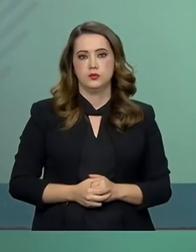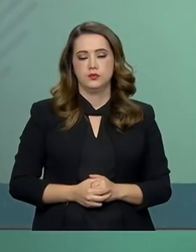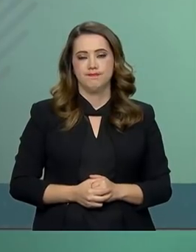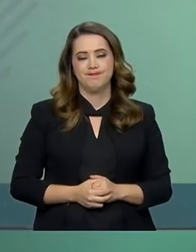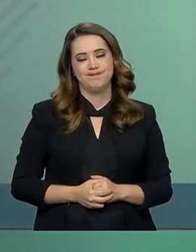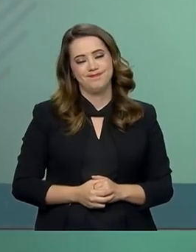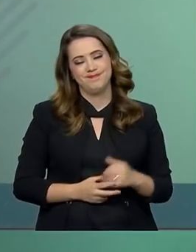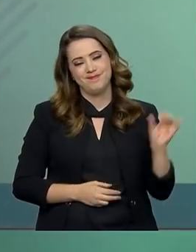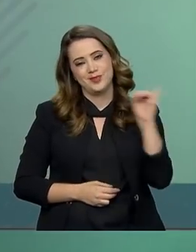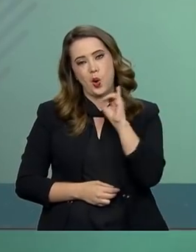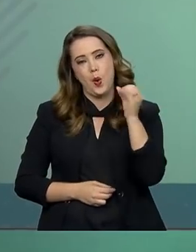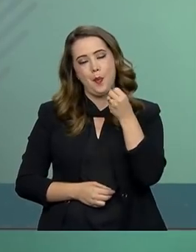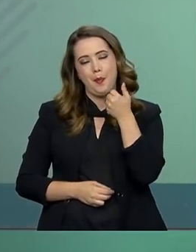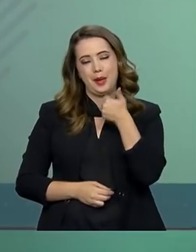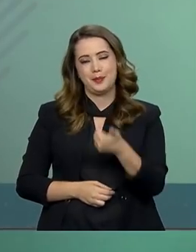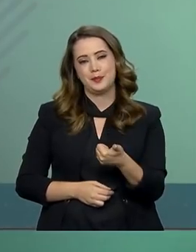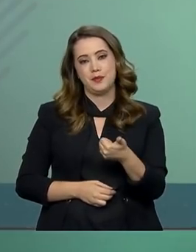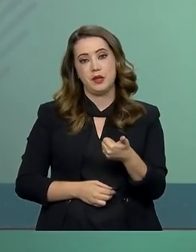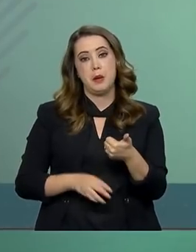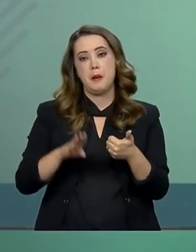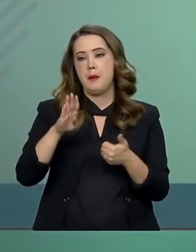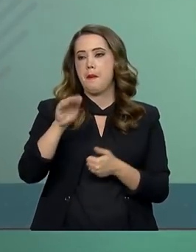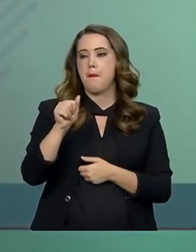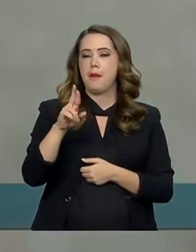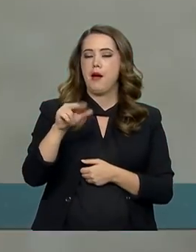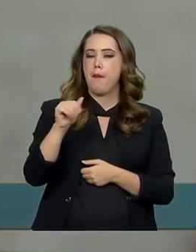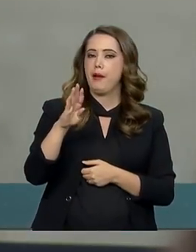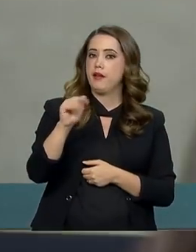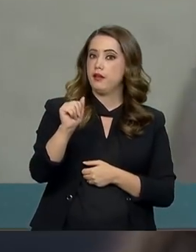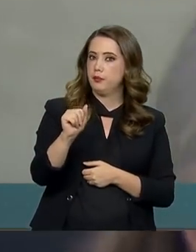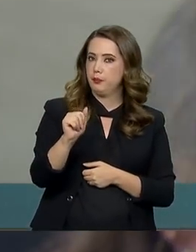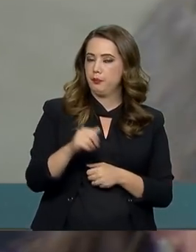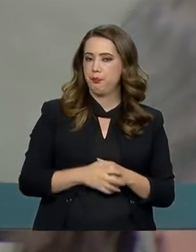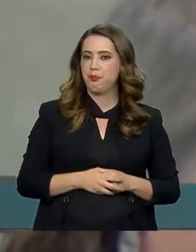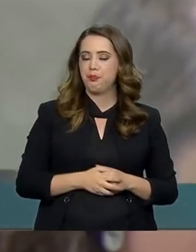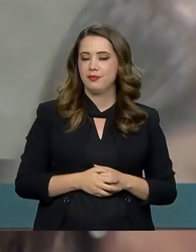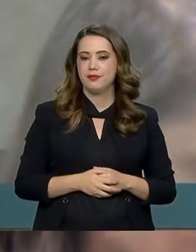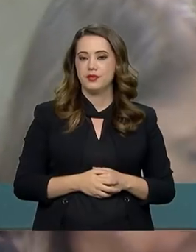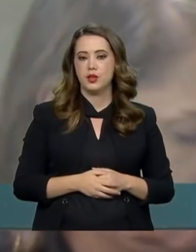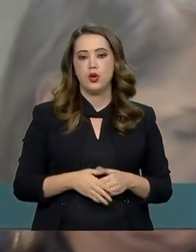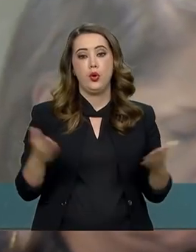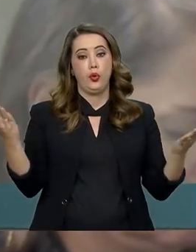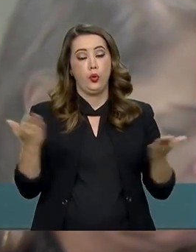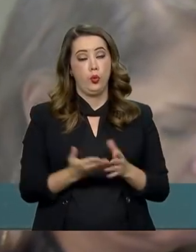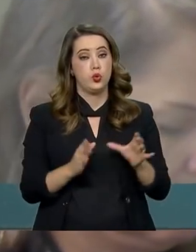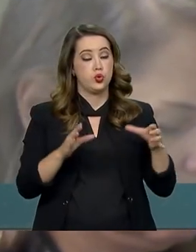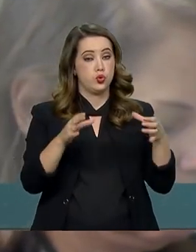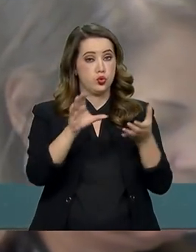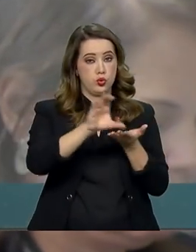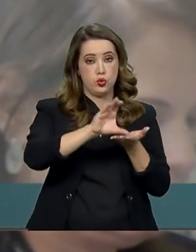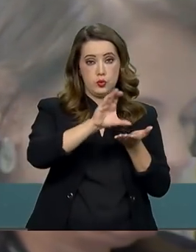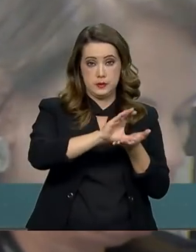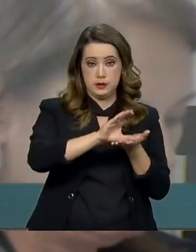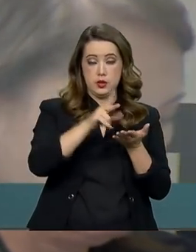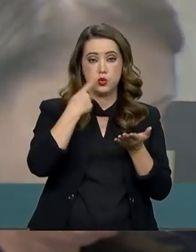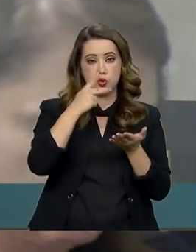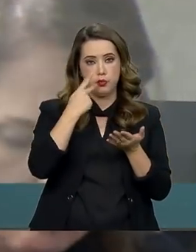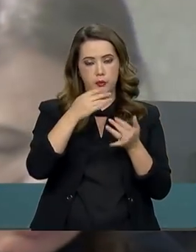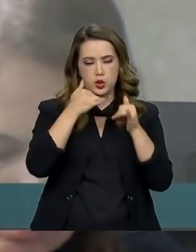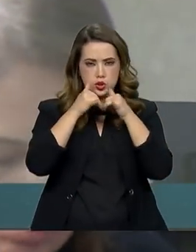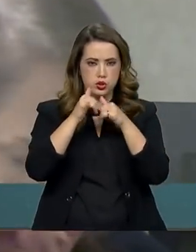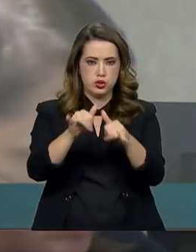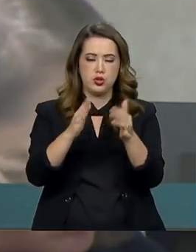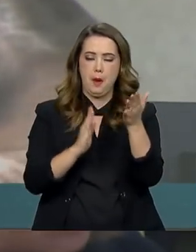Oi, porta-voz, tudo bem? Bárbara Baião, da CBN. Tudo bem, Bárbara. Hoje, o Conselho Nacional de Política Energética acabou